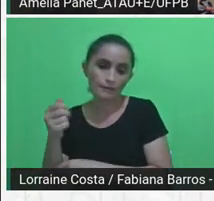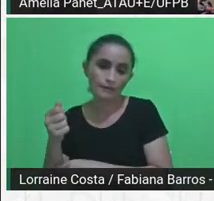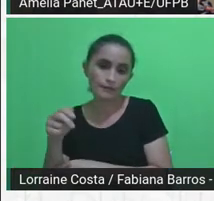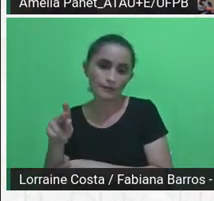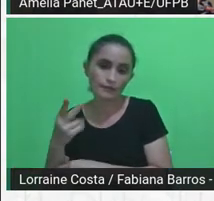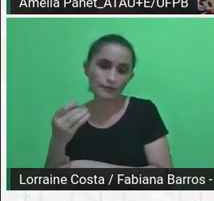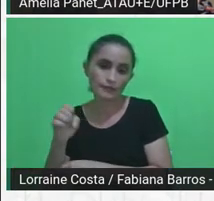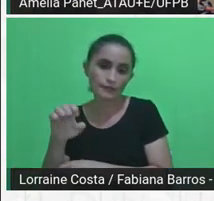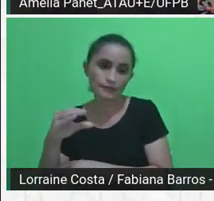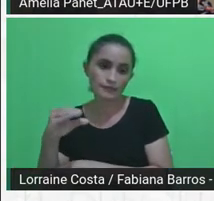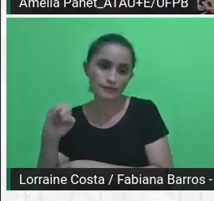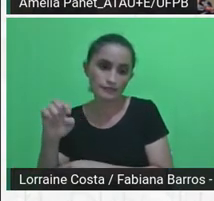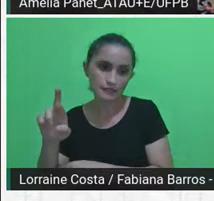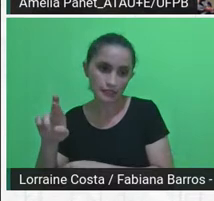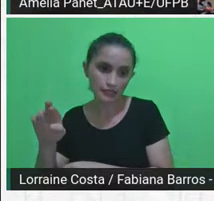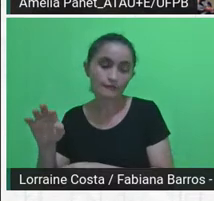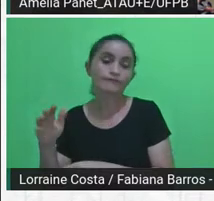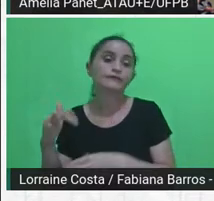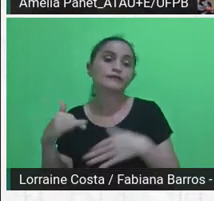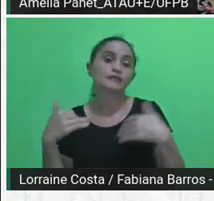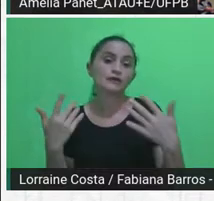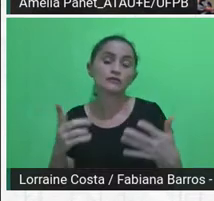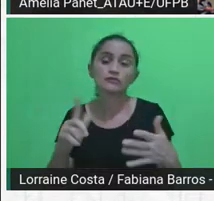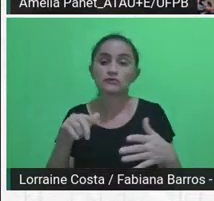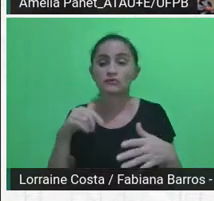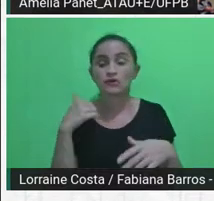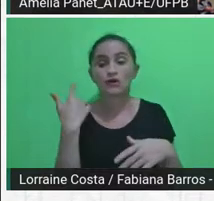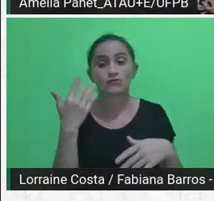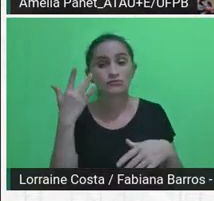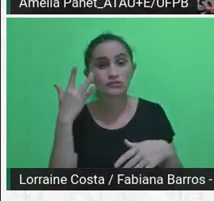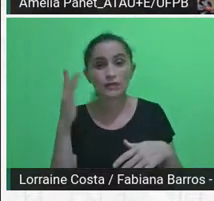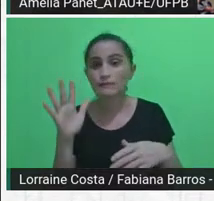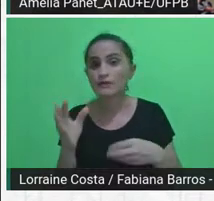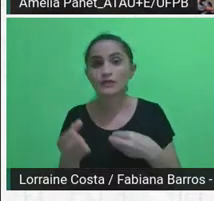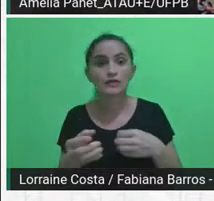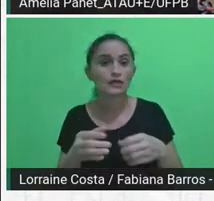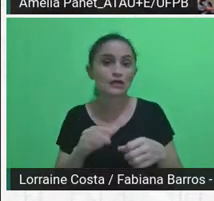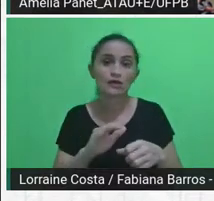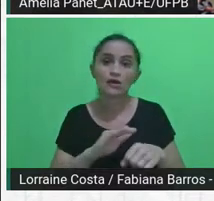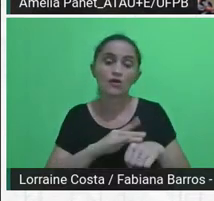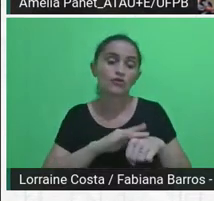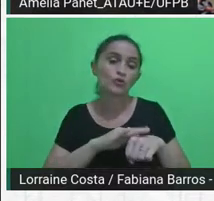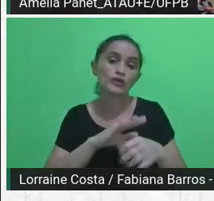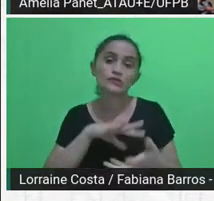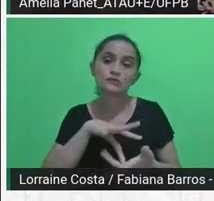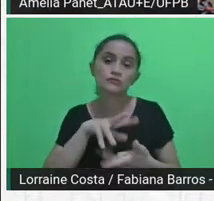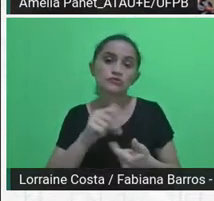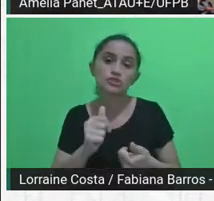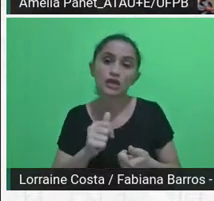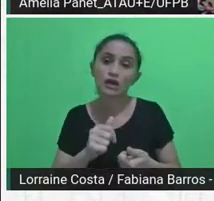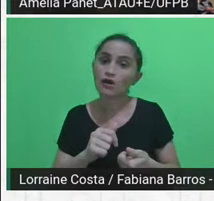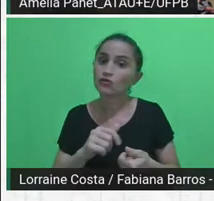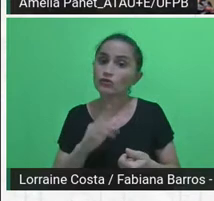saber o tempo, né, que ia ser tão longo essa pandemia, nós interrompemos o início, né, das